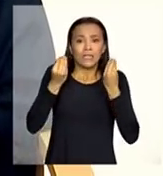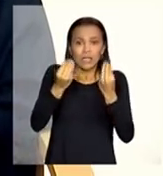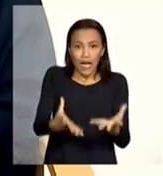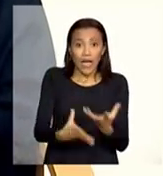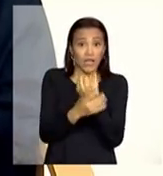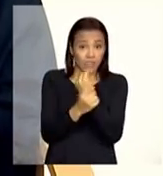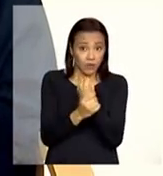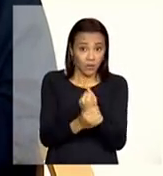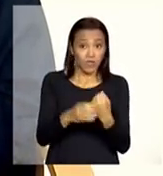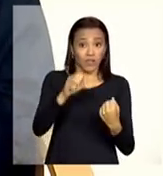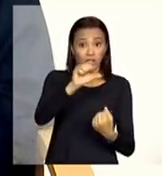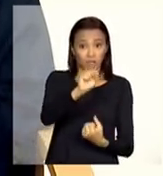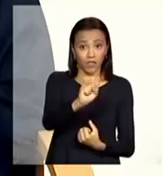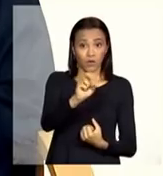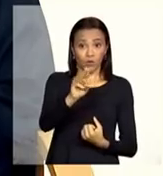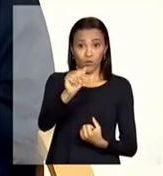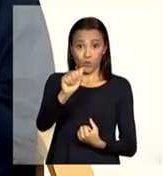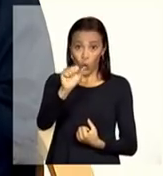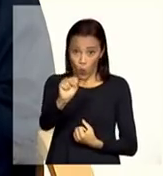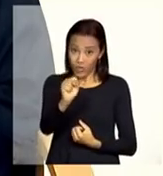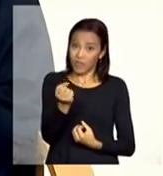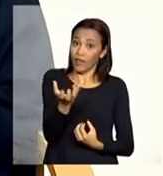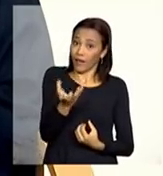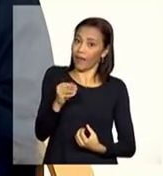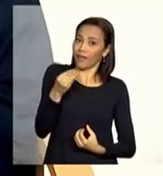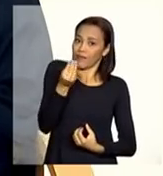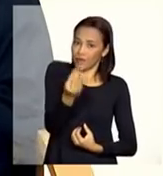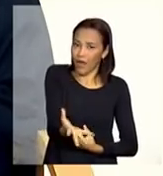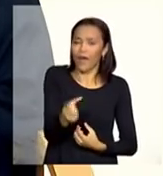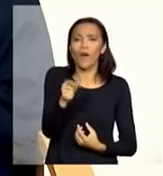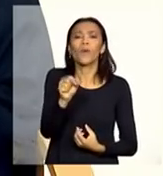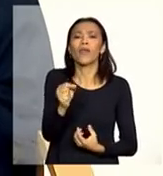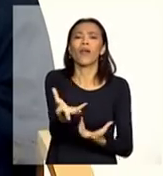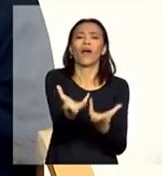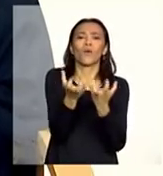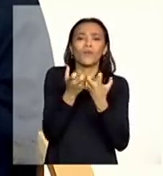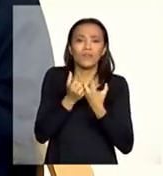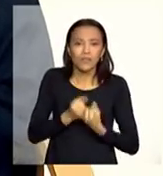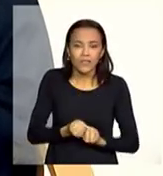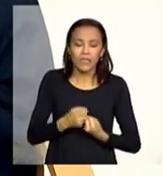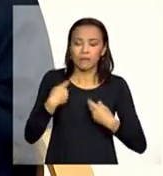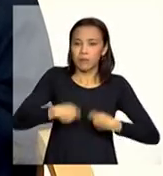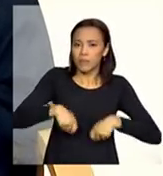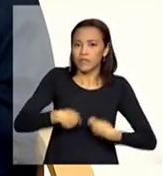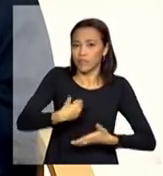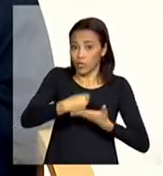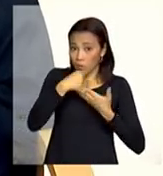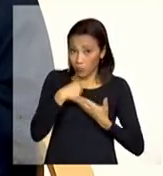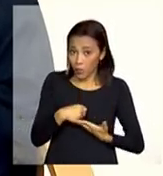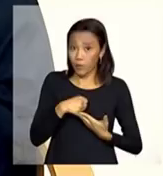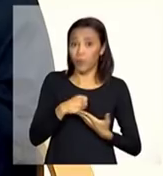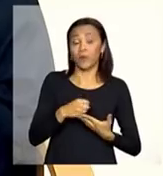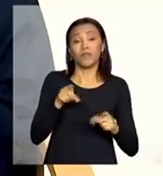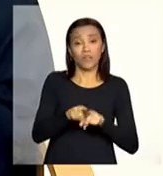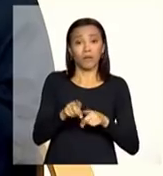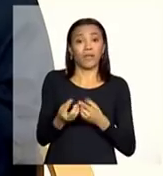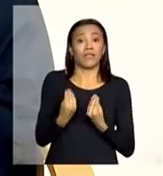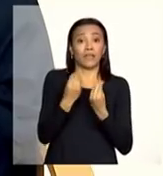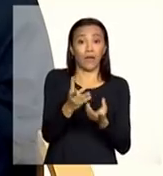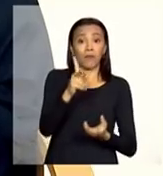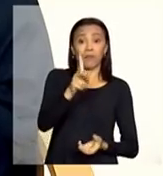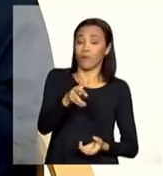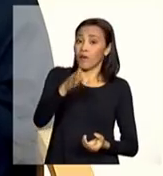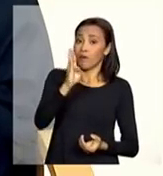SUAS vem trazer que é exatamente uma segurança de acolhida ali na necessidade de rendimentos no caso do benefício aquela que